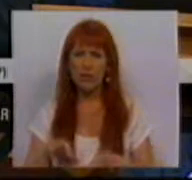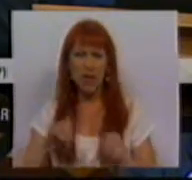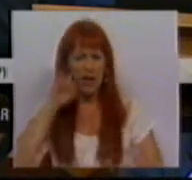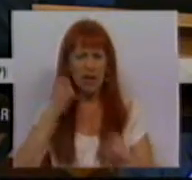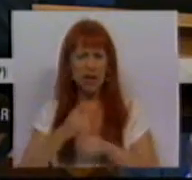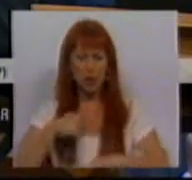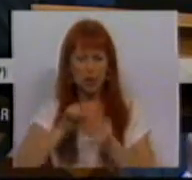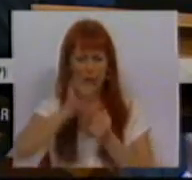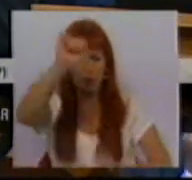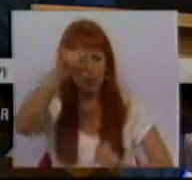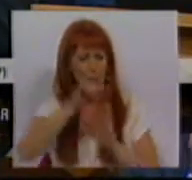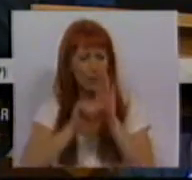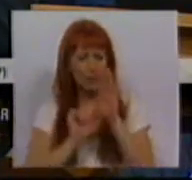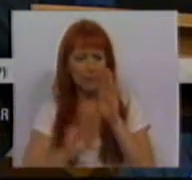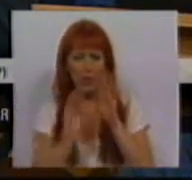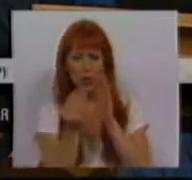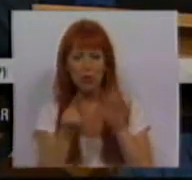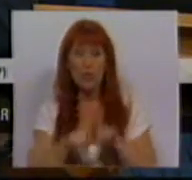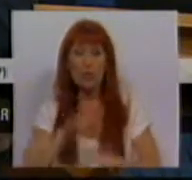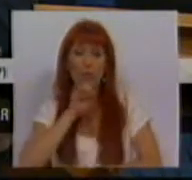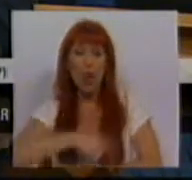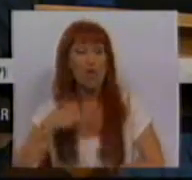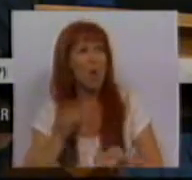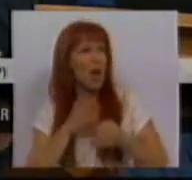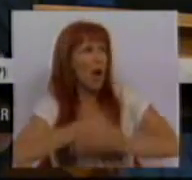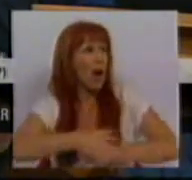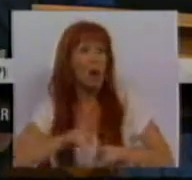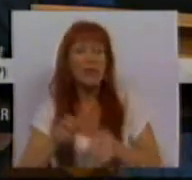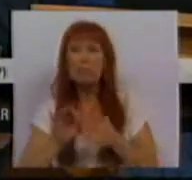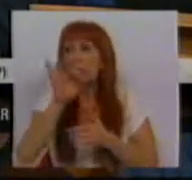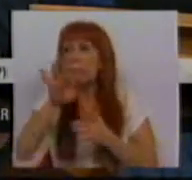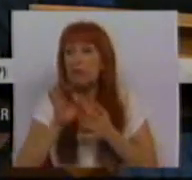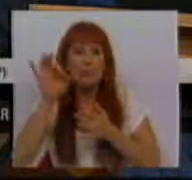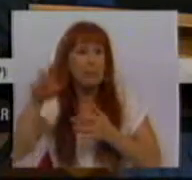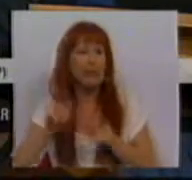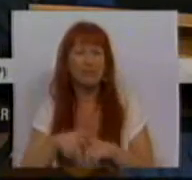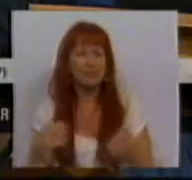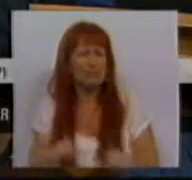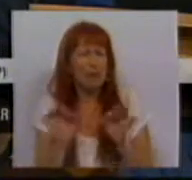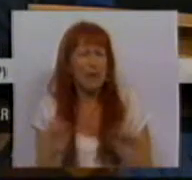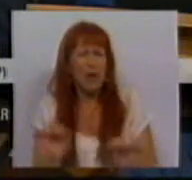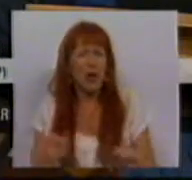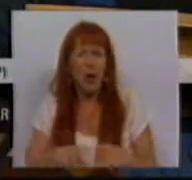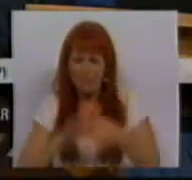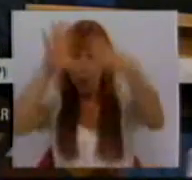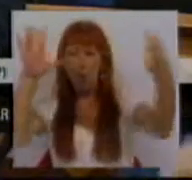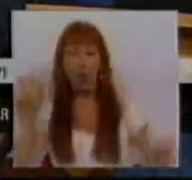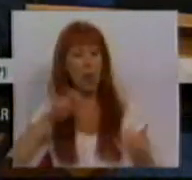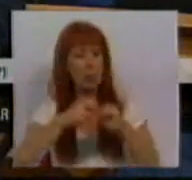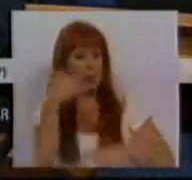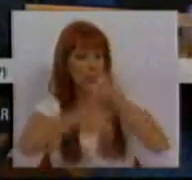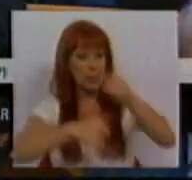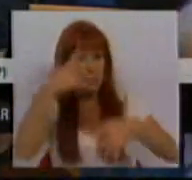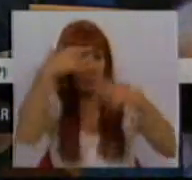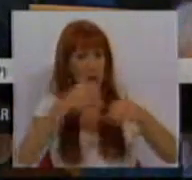exige o próprio diploma do estatuto do aluno, sob pena de termos uma intervenção casuística, impreparada e desajustada perante os fenómenos de